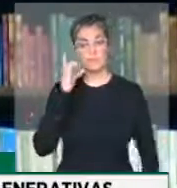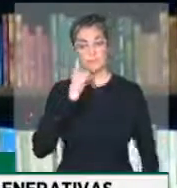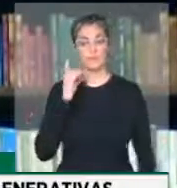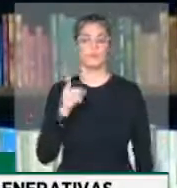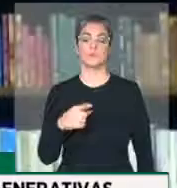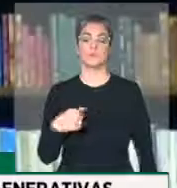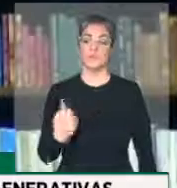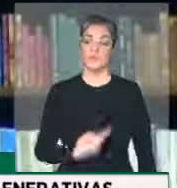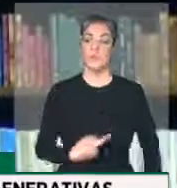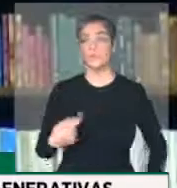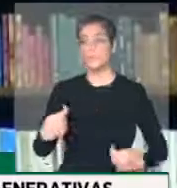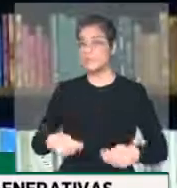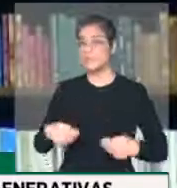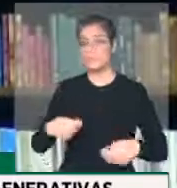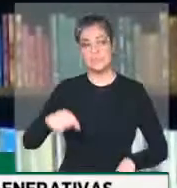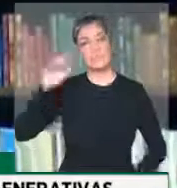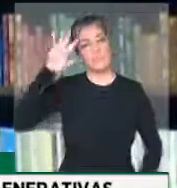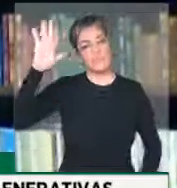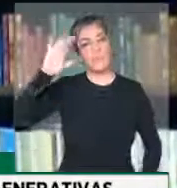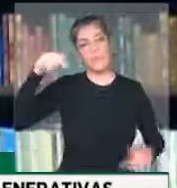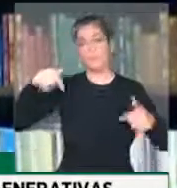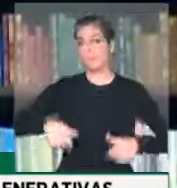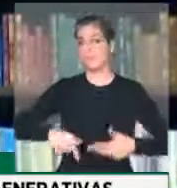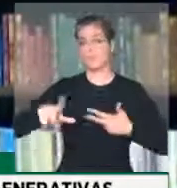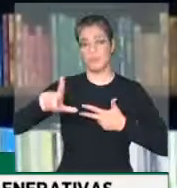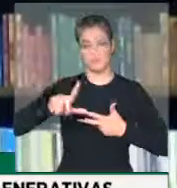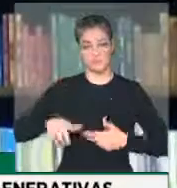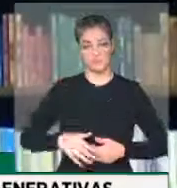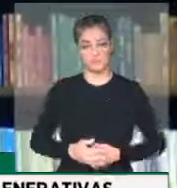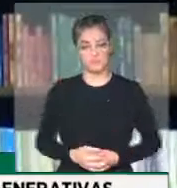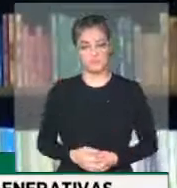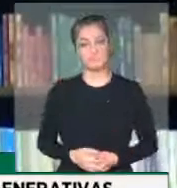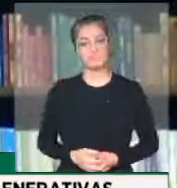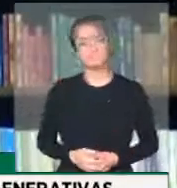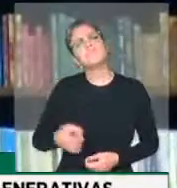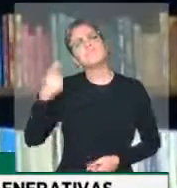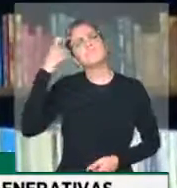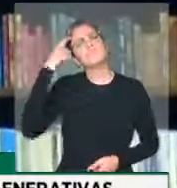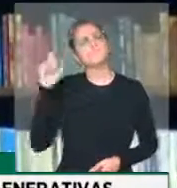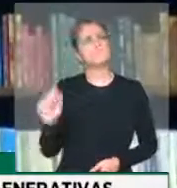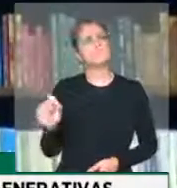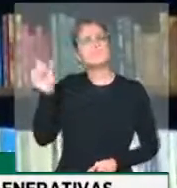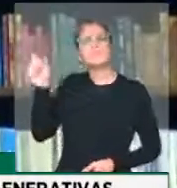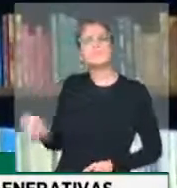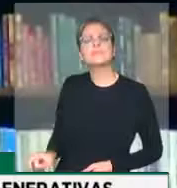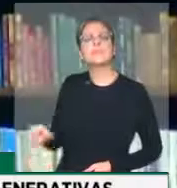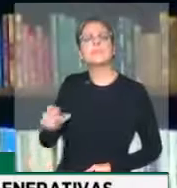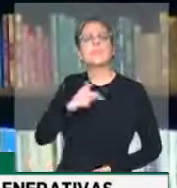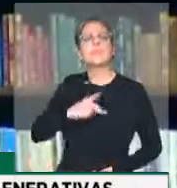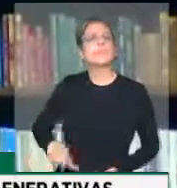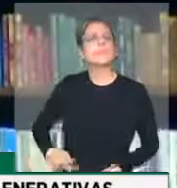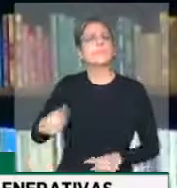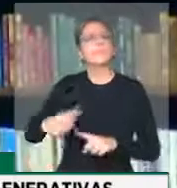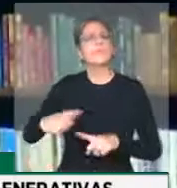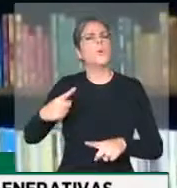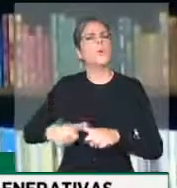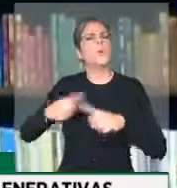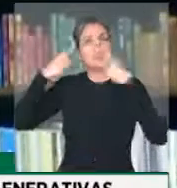Poder Legislativo. Por que esta hostilidade do presidente da República com os governadores? Por quê?